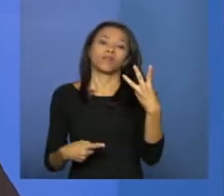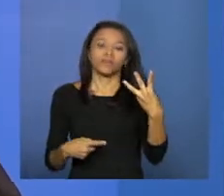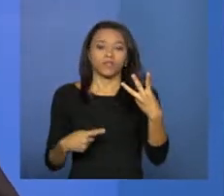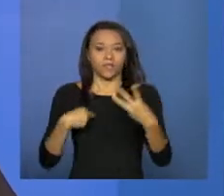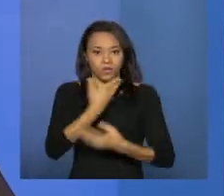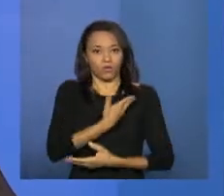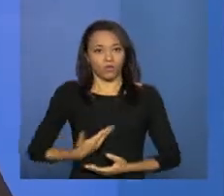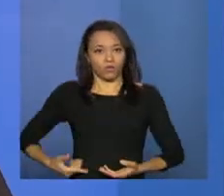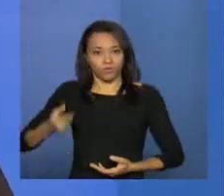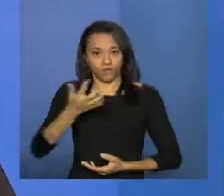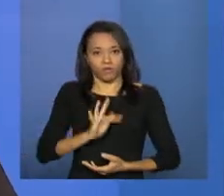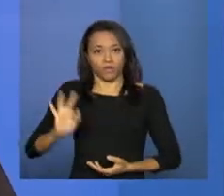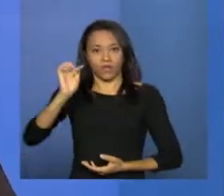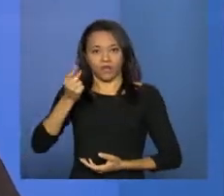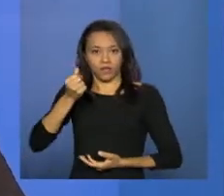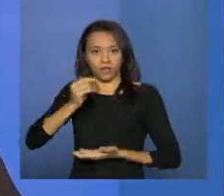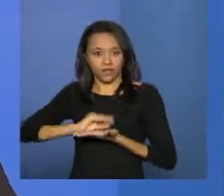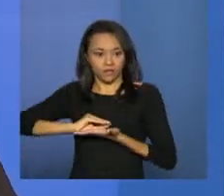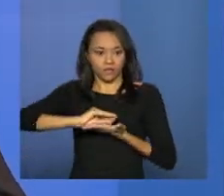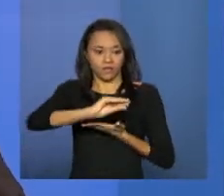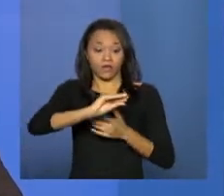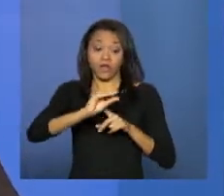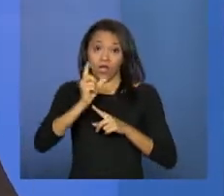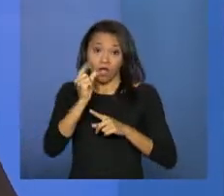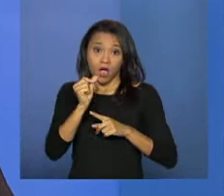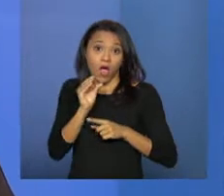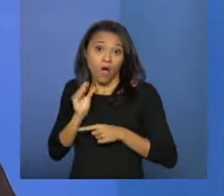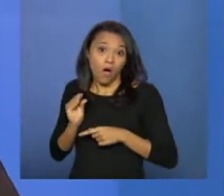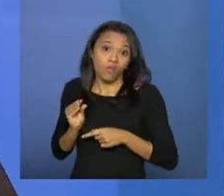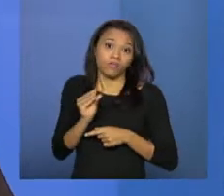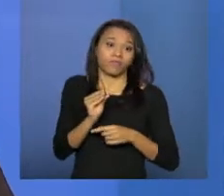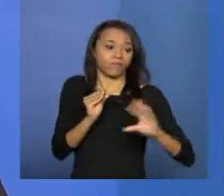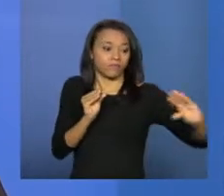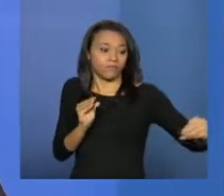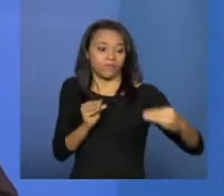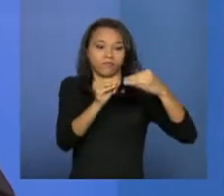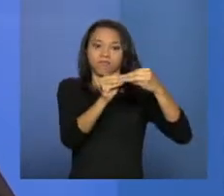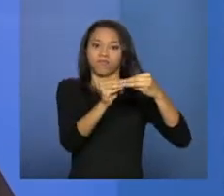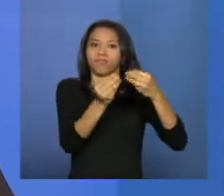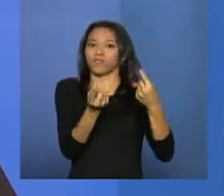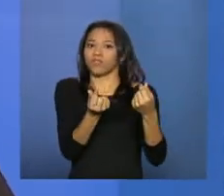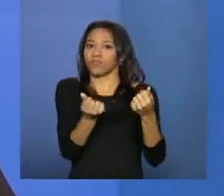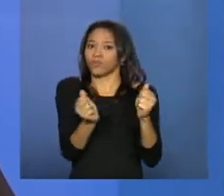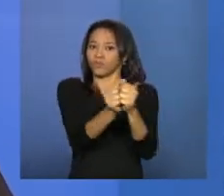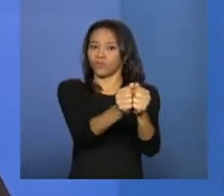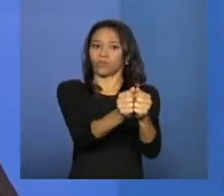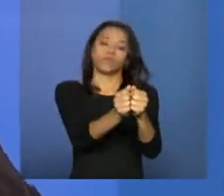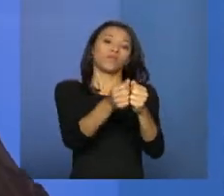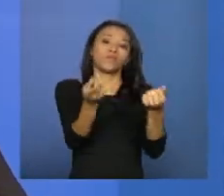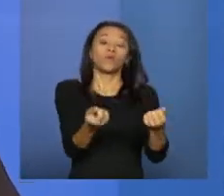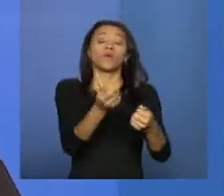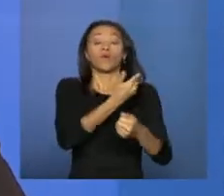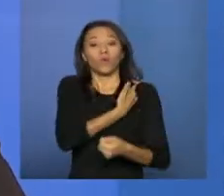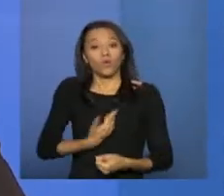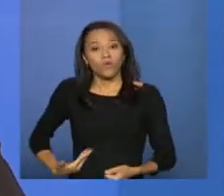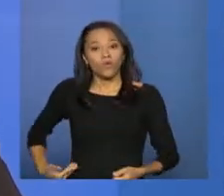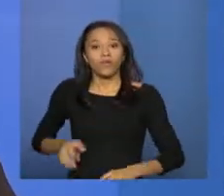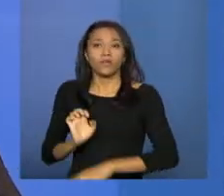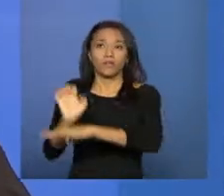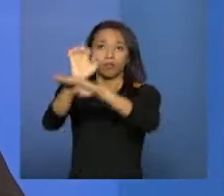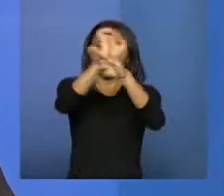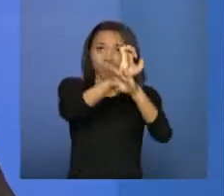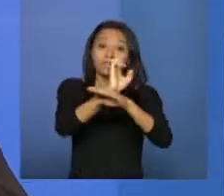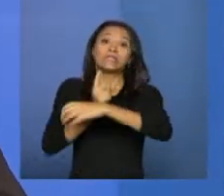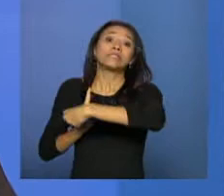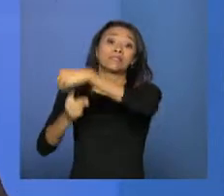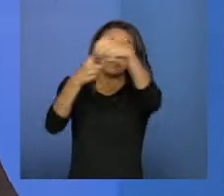é um cofinanciamento, é a corresponsabilidade da União. Portanto, os governos estaduais, os governos municipais,